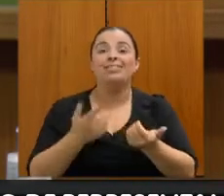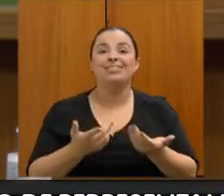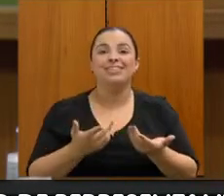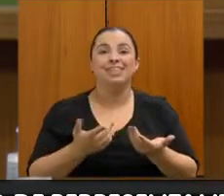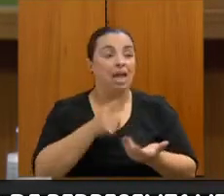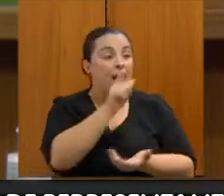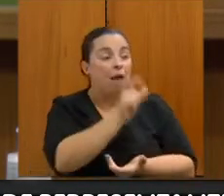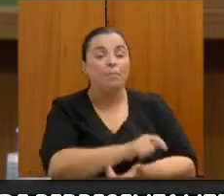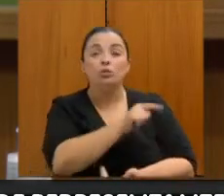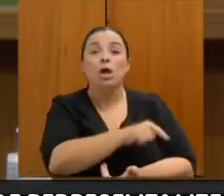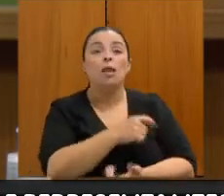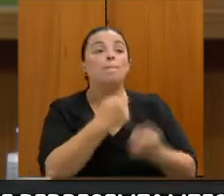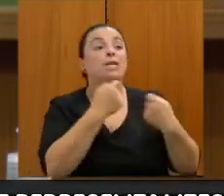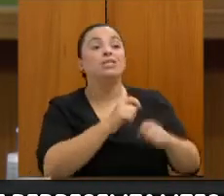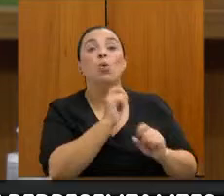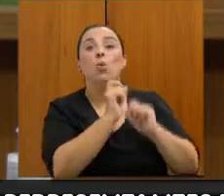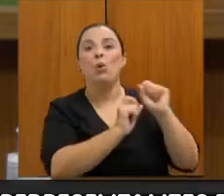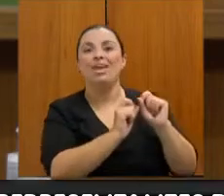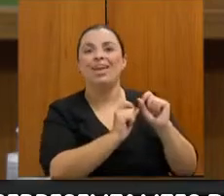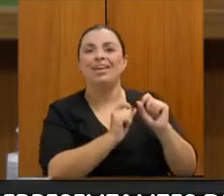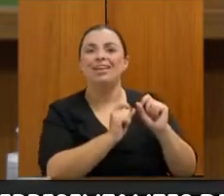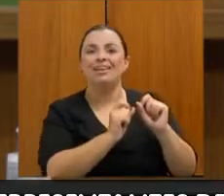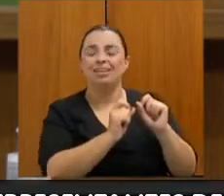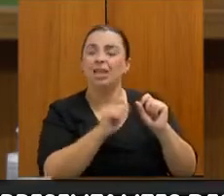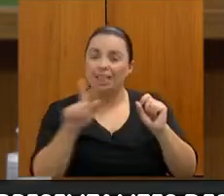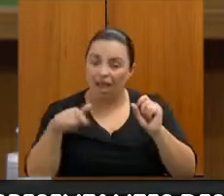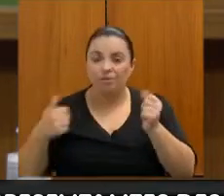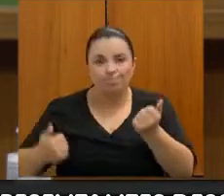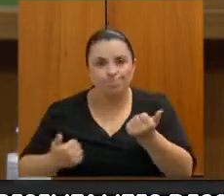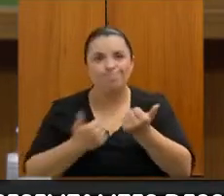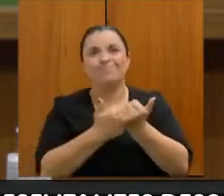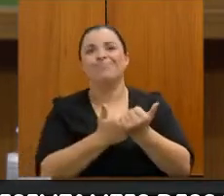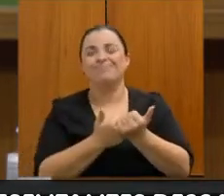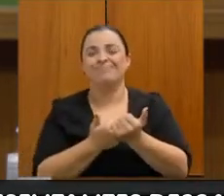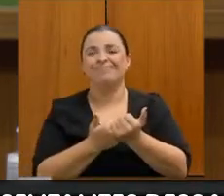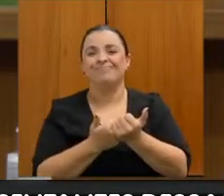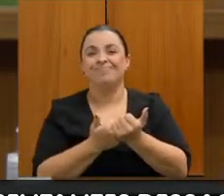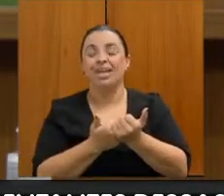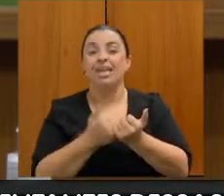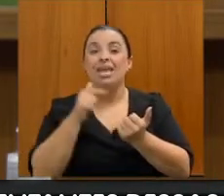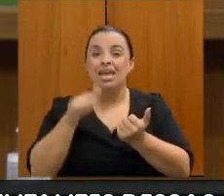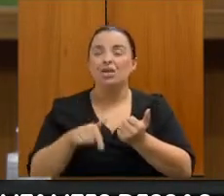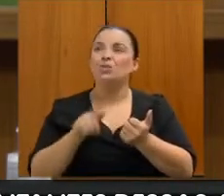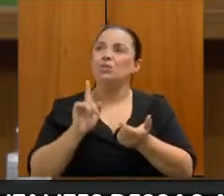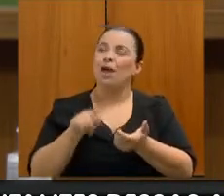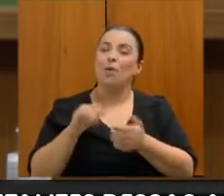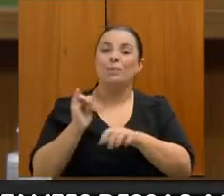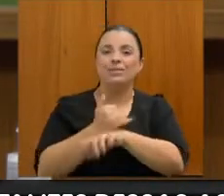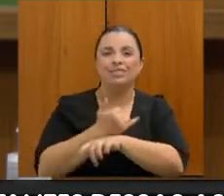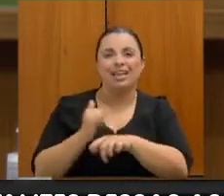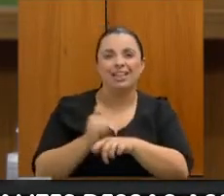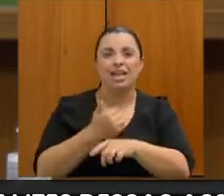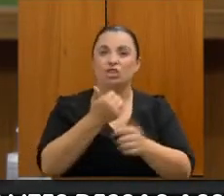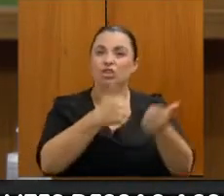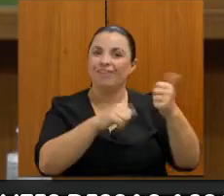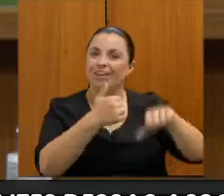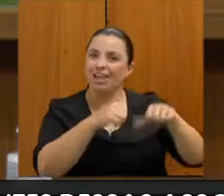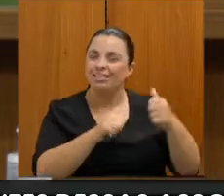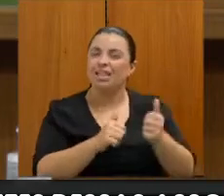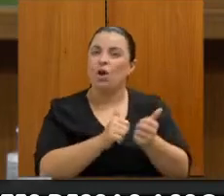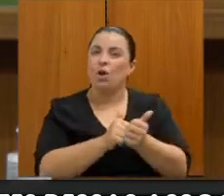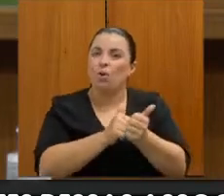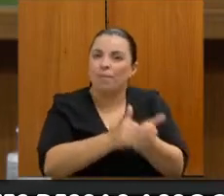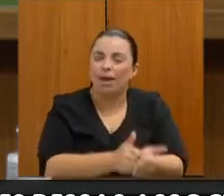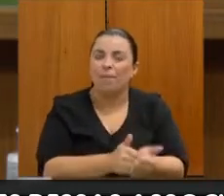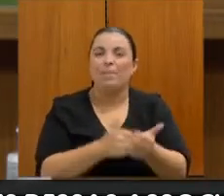necessita. E isso a gente utiliza de instrumentos, de avaliação, de acompanhamento, de